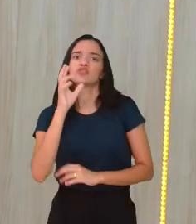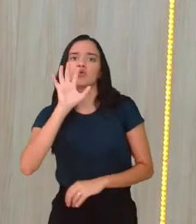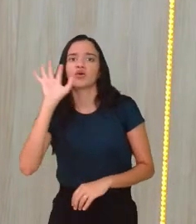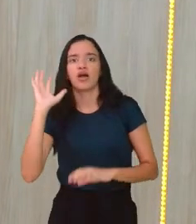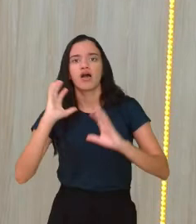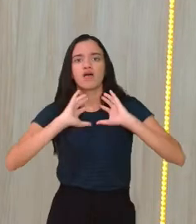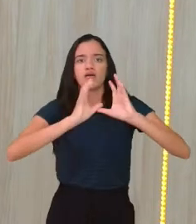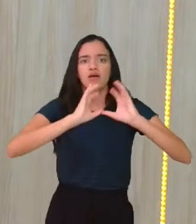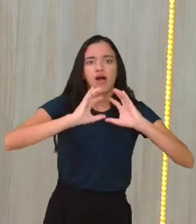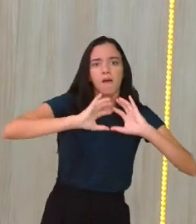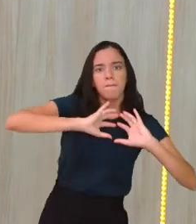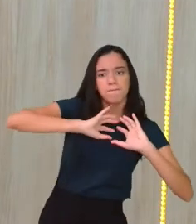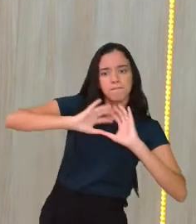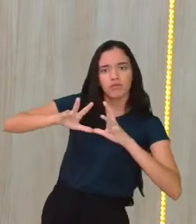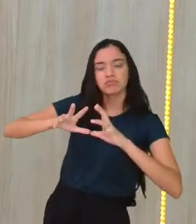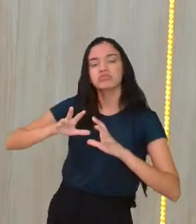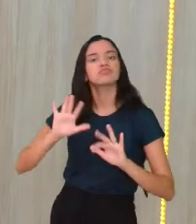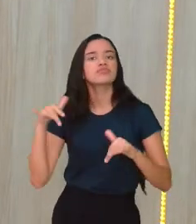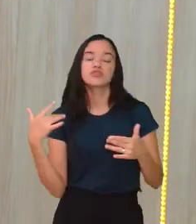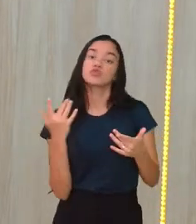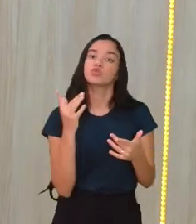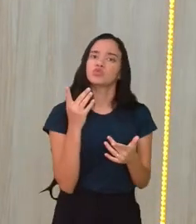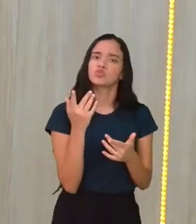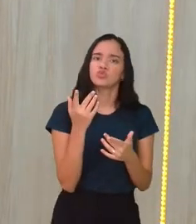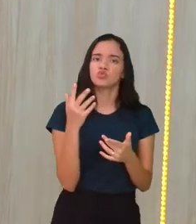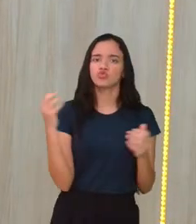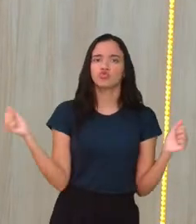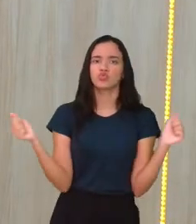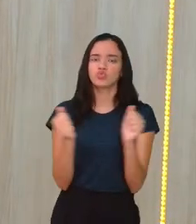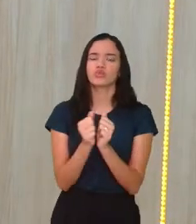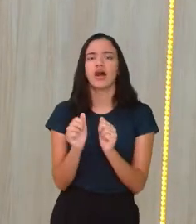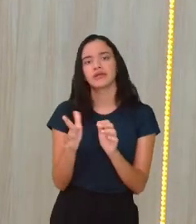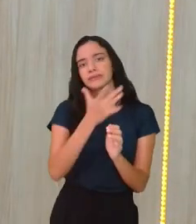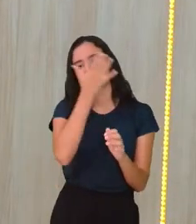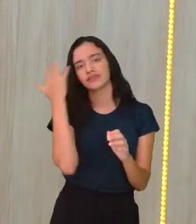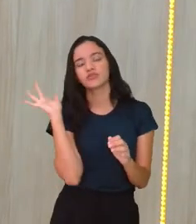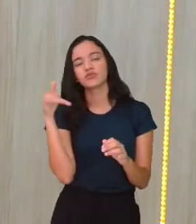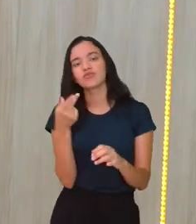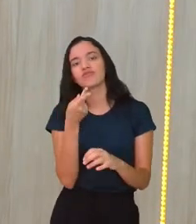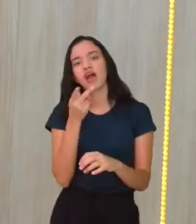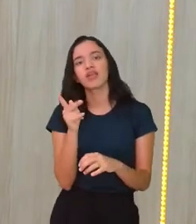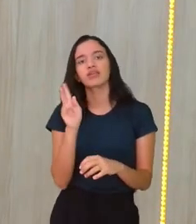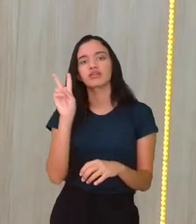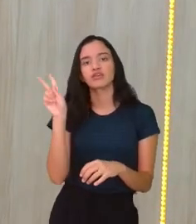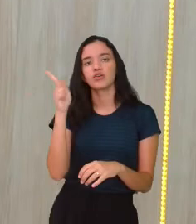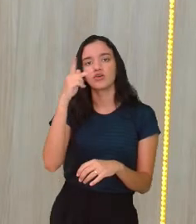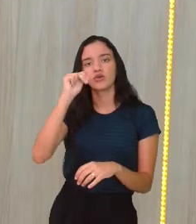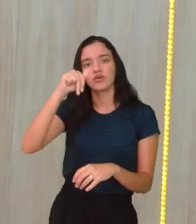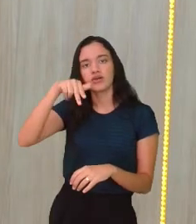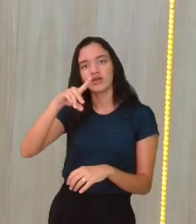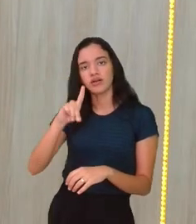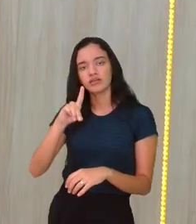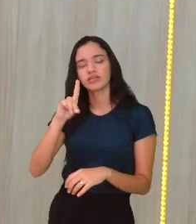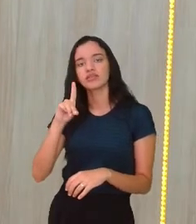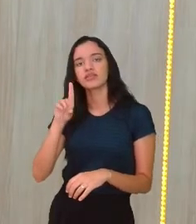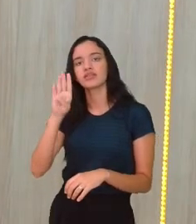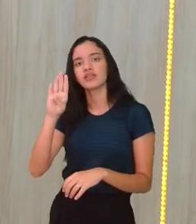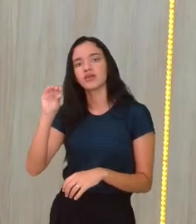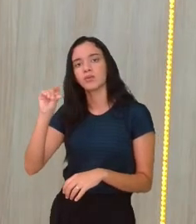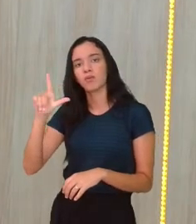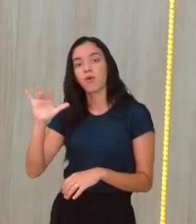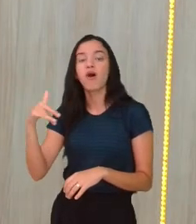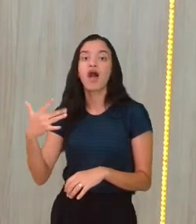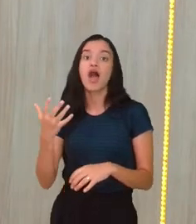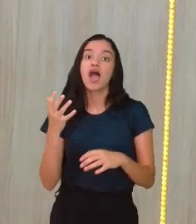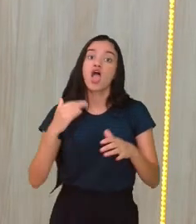Será que a gente pode, então, juntar, né? Porque muita gente diz que handebol é o futebol ou futsal com a mão, né? Porque